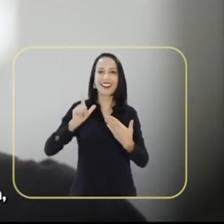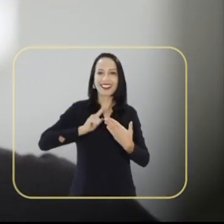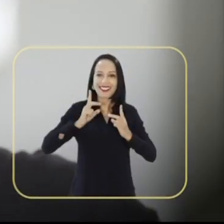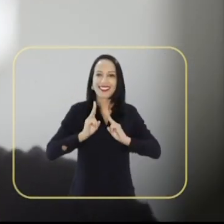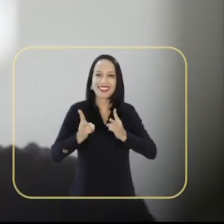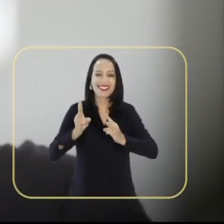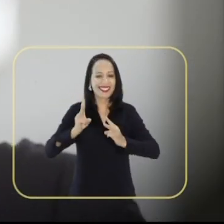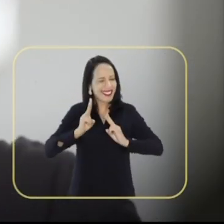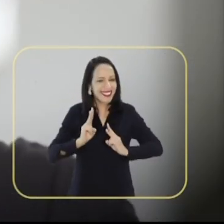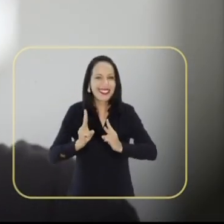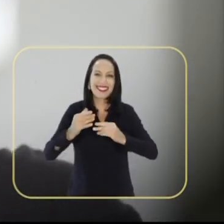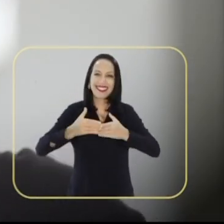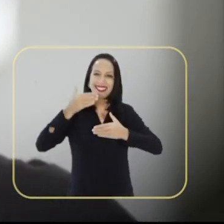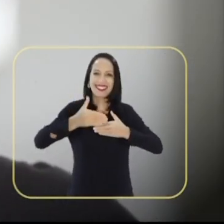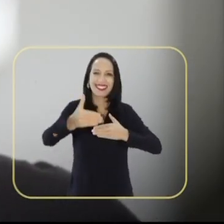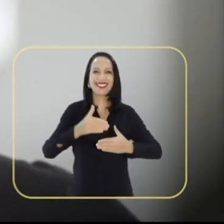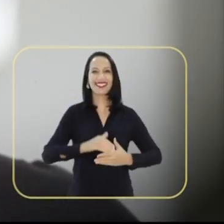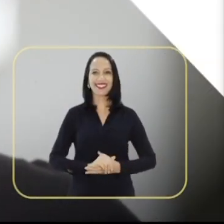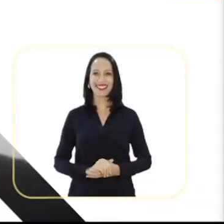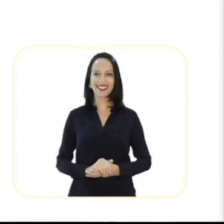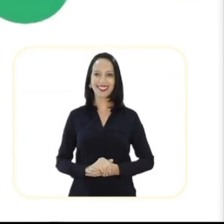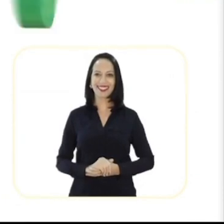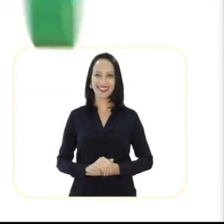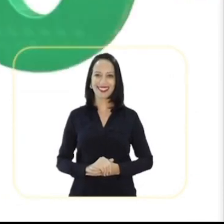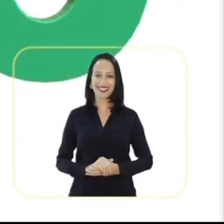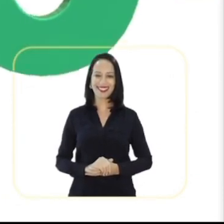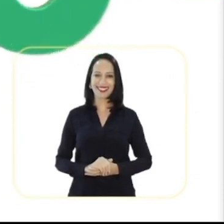conversa, que será constante daqui para frente.